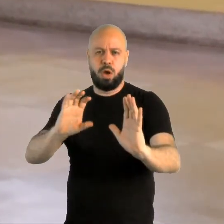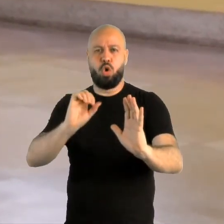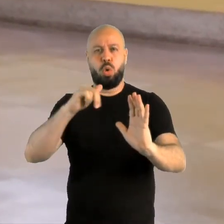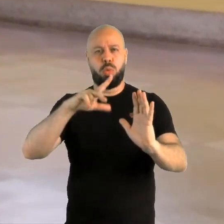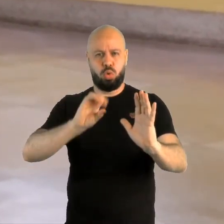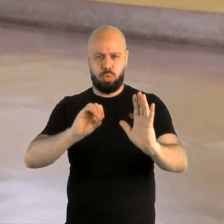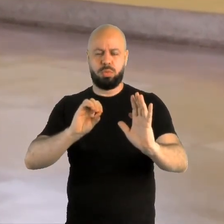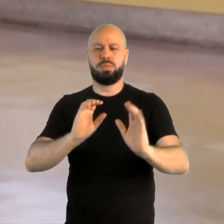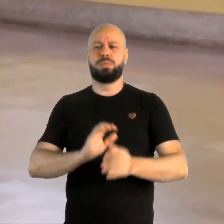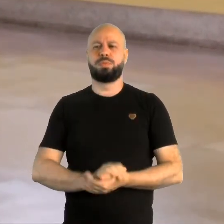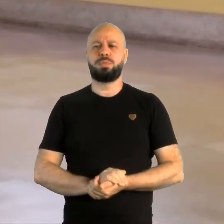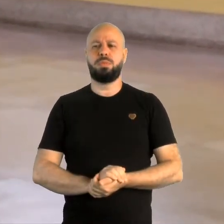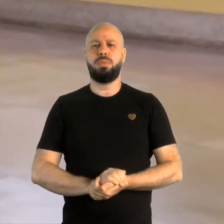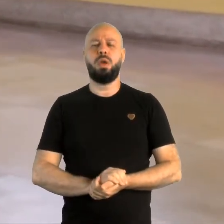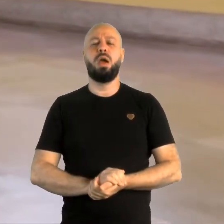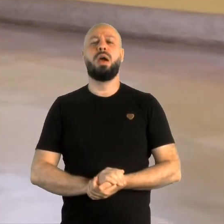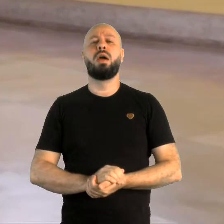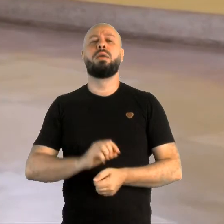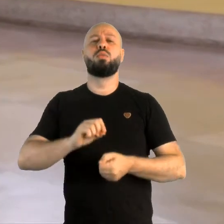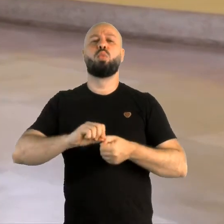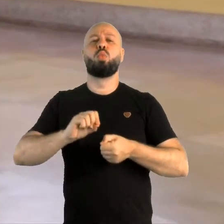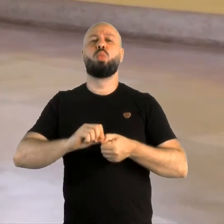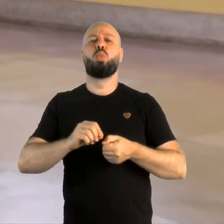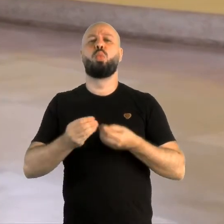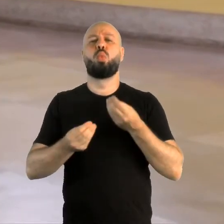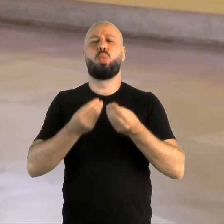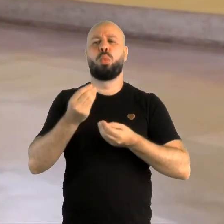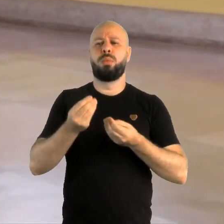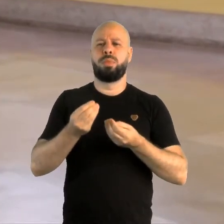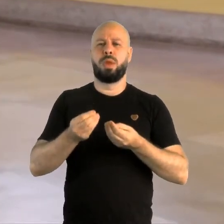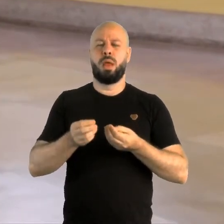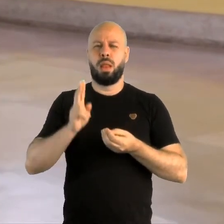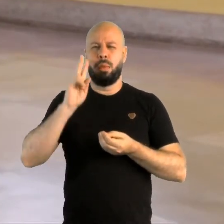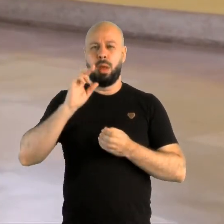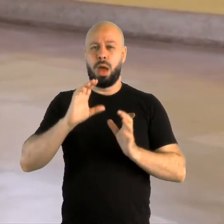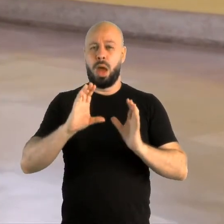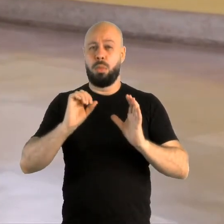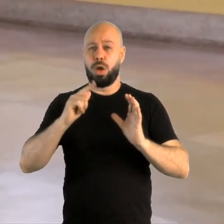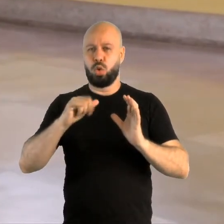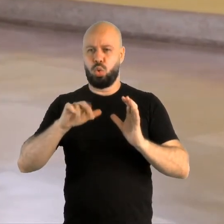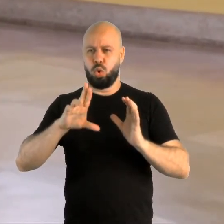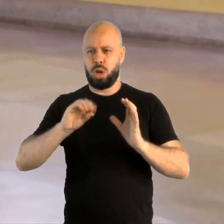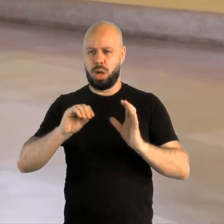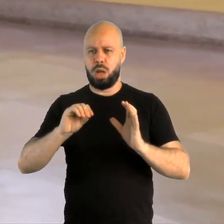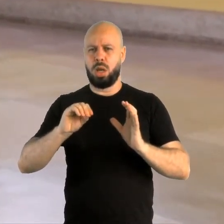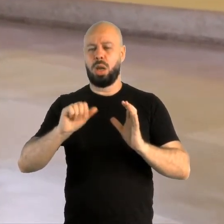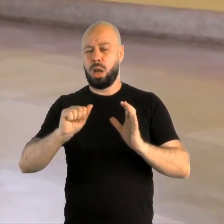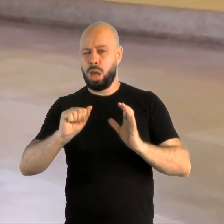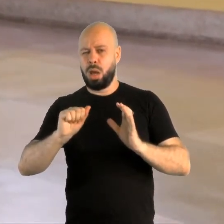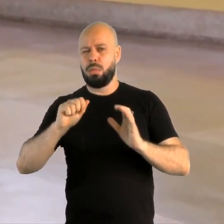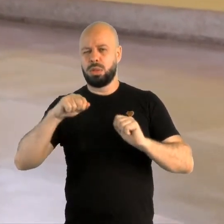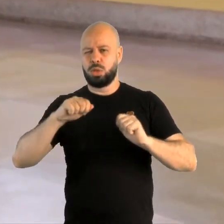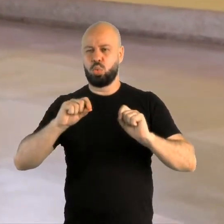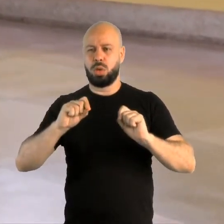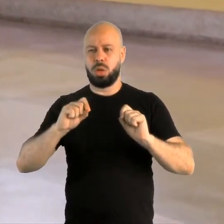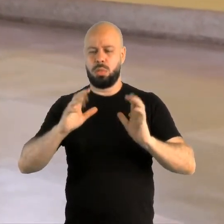Próximo diz, ombro, tá? O que eu vou fazer? Eu vou pegar a bola, lembra da empunhadura, e vir a bola